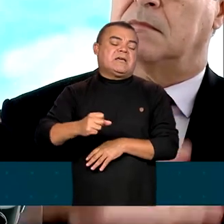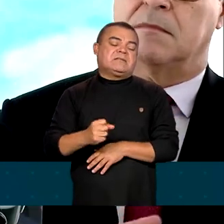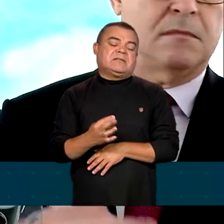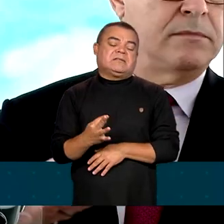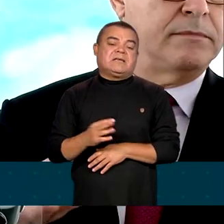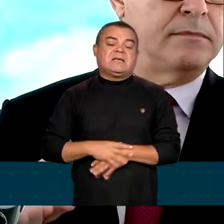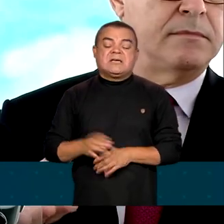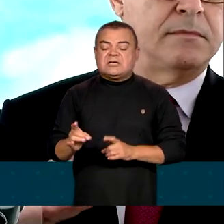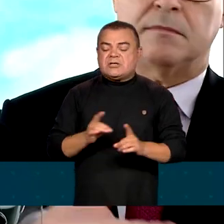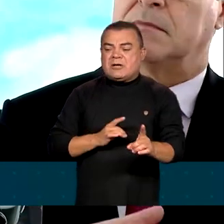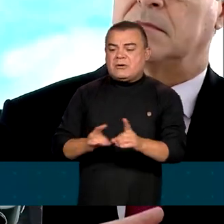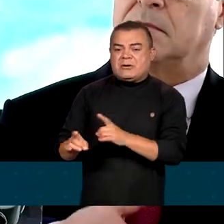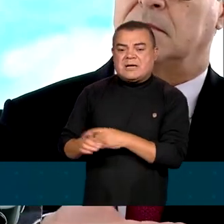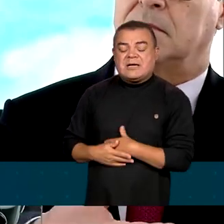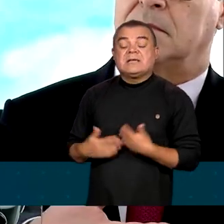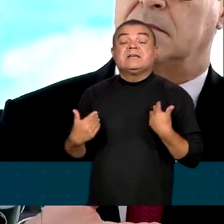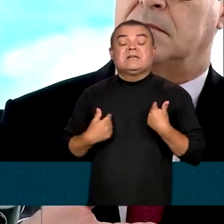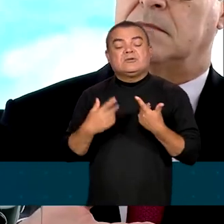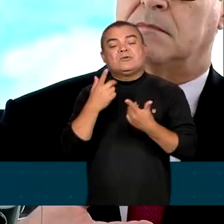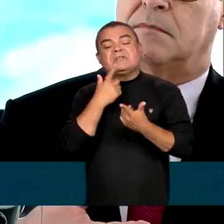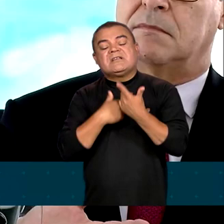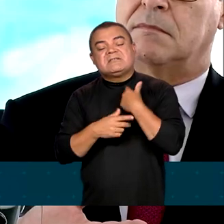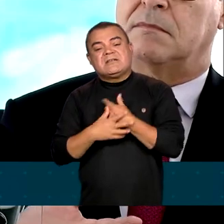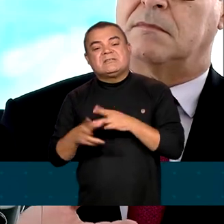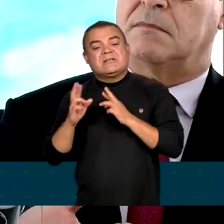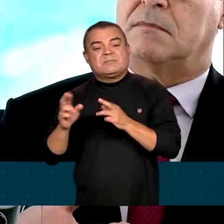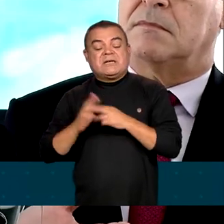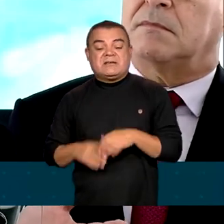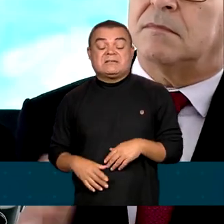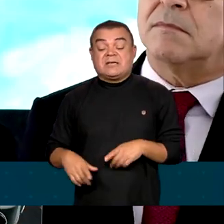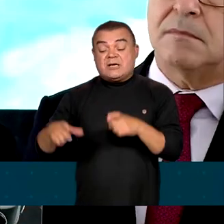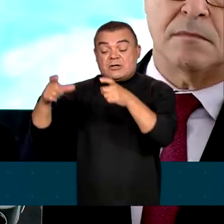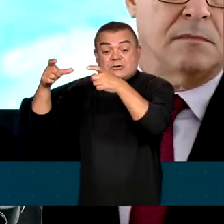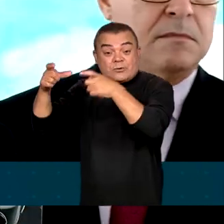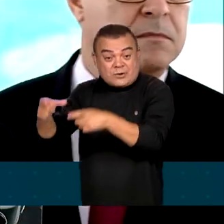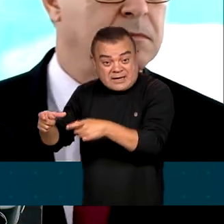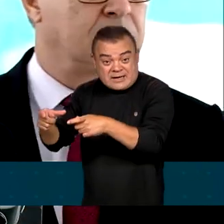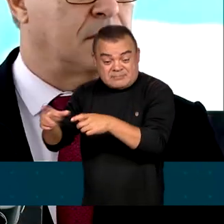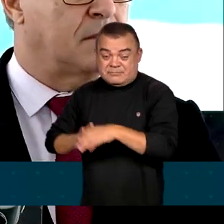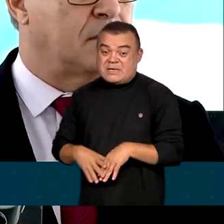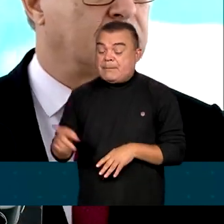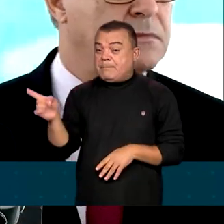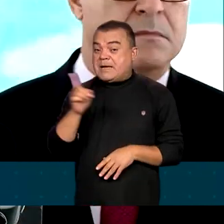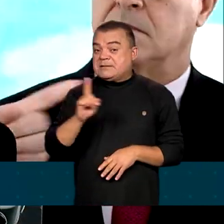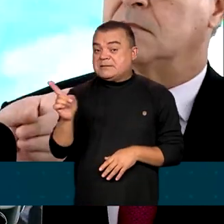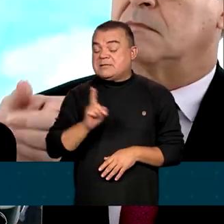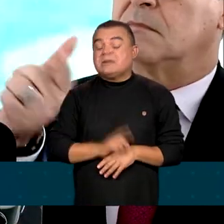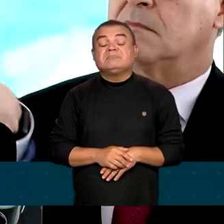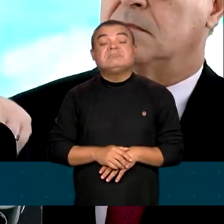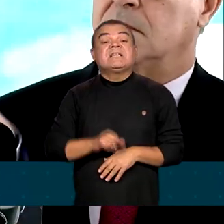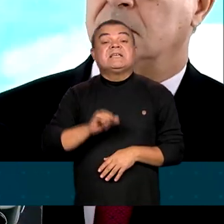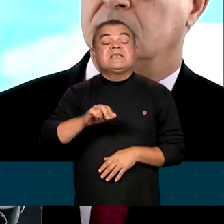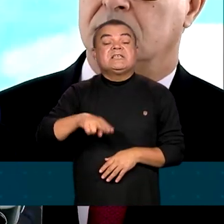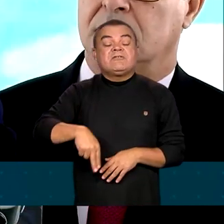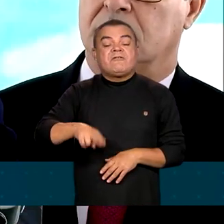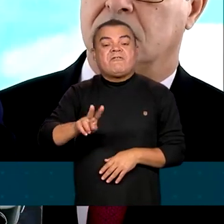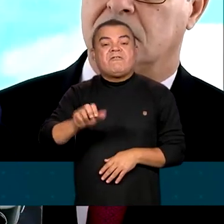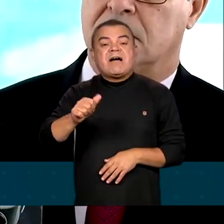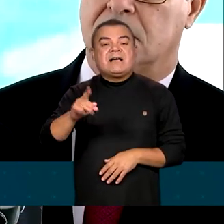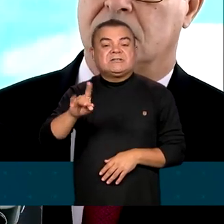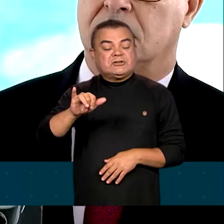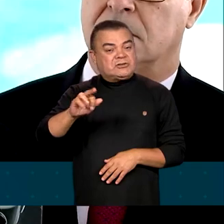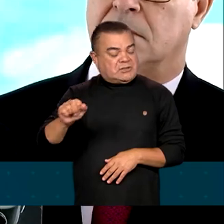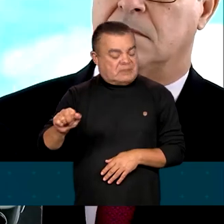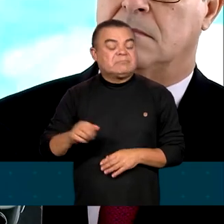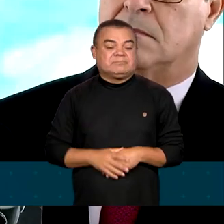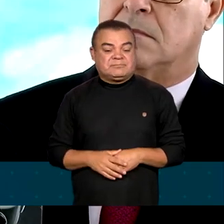reivindicar um pedaço de terra. Invasão. Invasão. Em relação à arma? Ele sempre disse, acho que às vezes vocês podem buscar